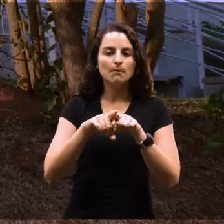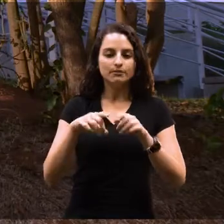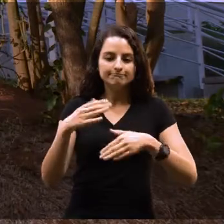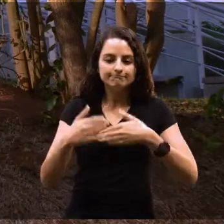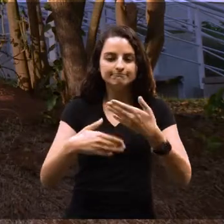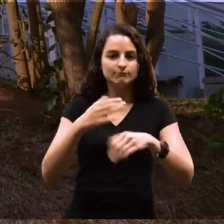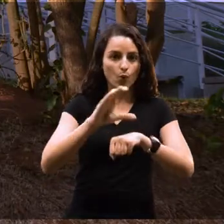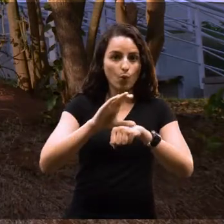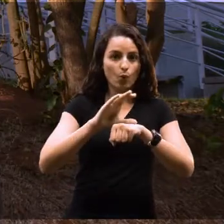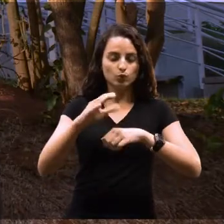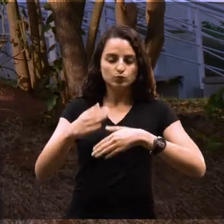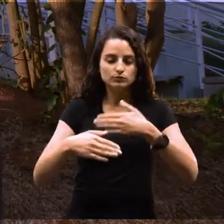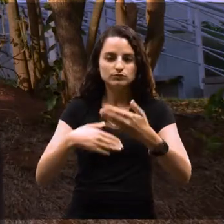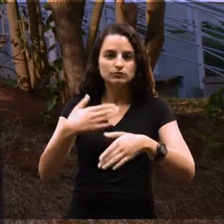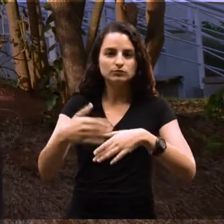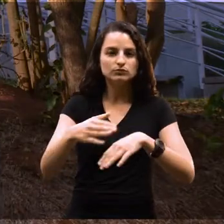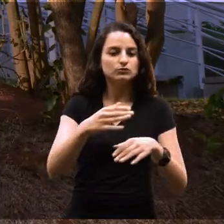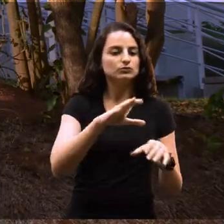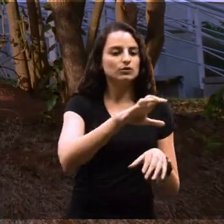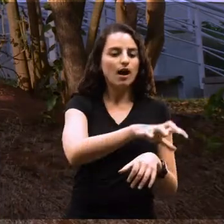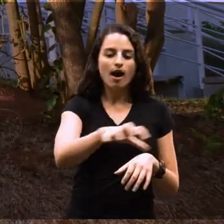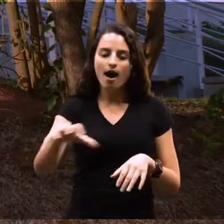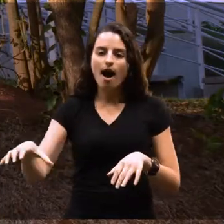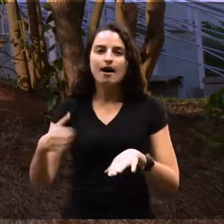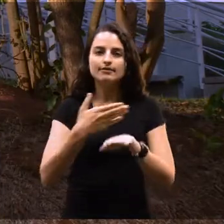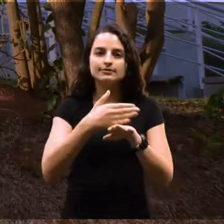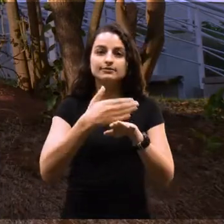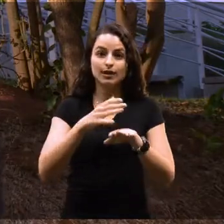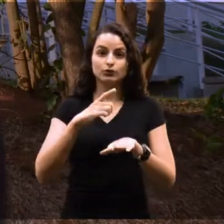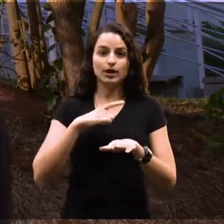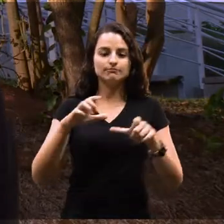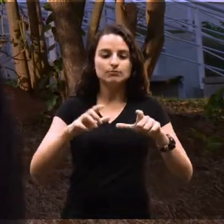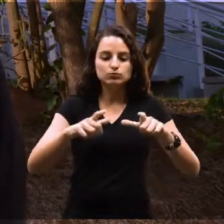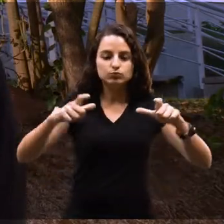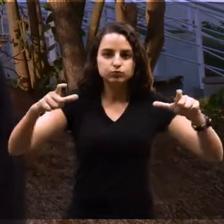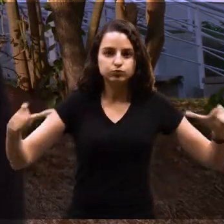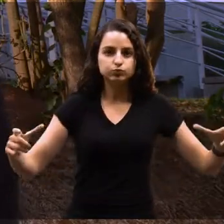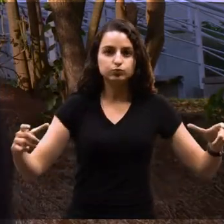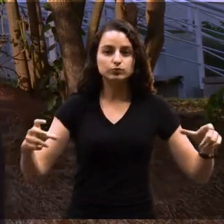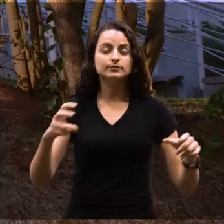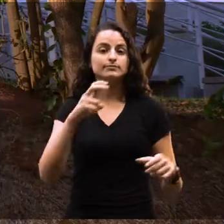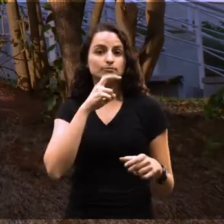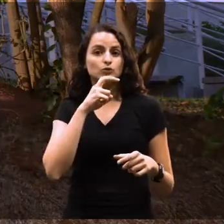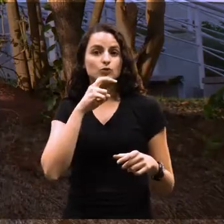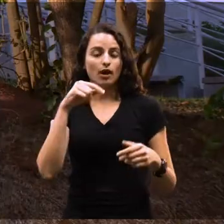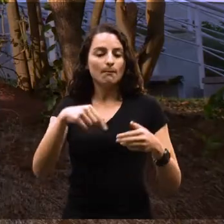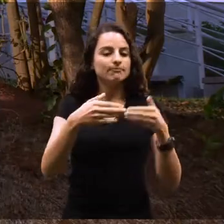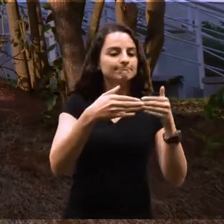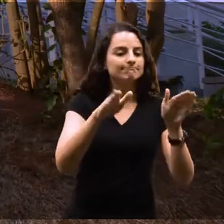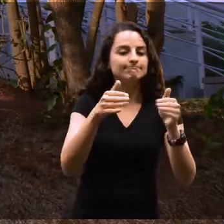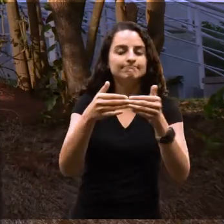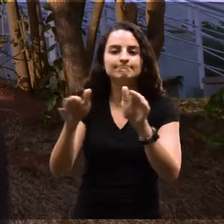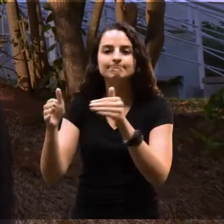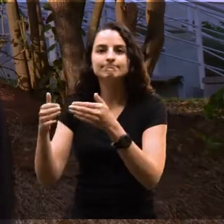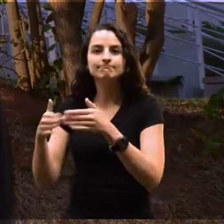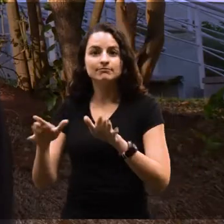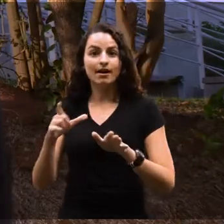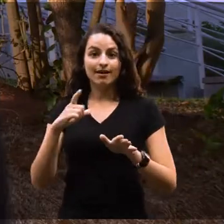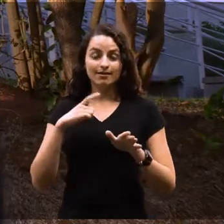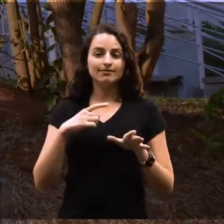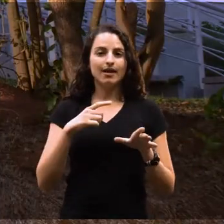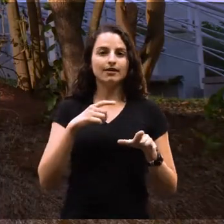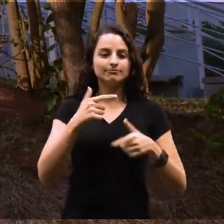com o decorrer do curso, as áreas de estágio, elas são muito amplas. A própria cidade abre as portas para você.